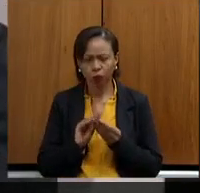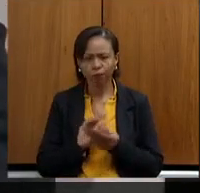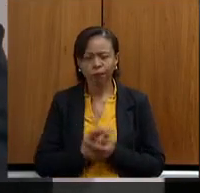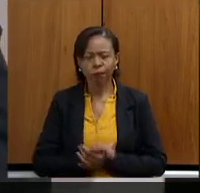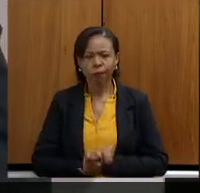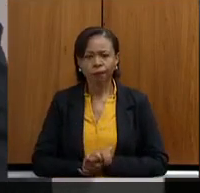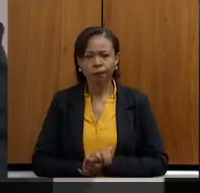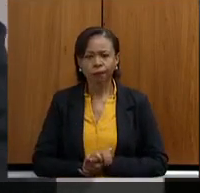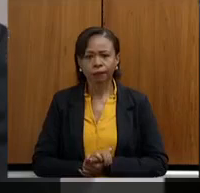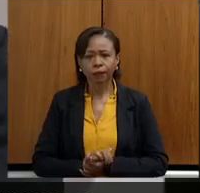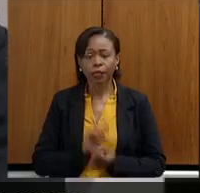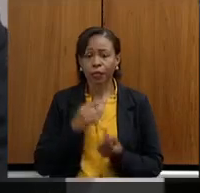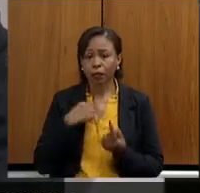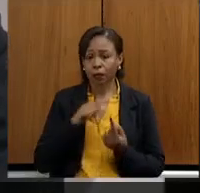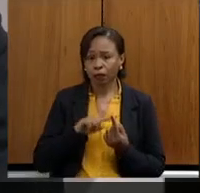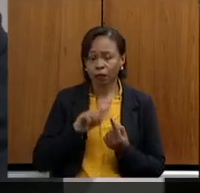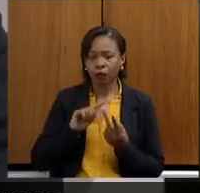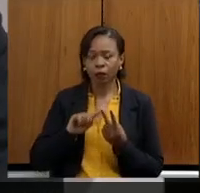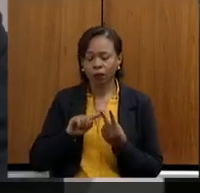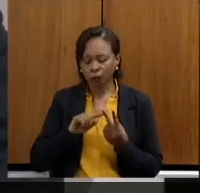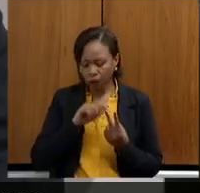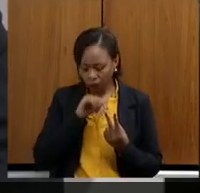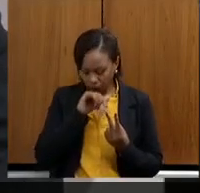eu e o deputado Noraldino,